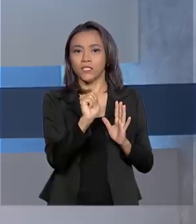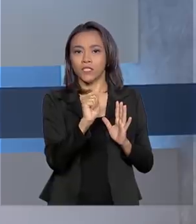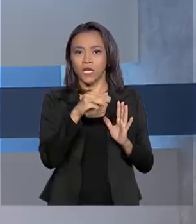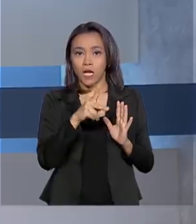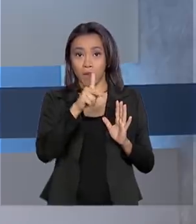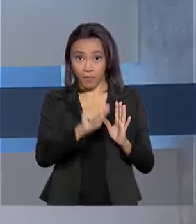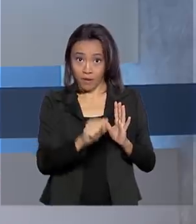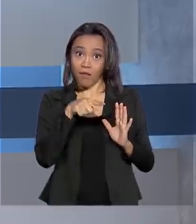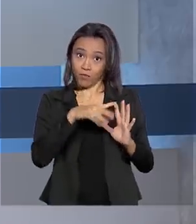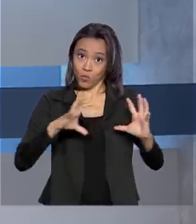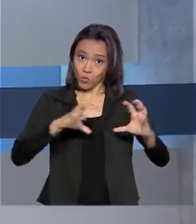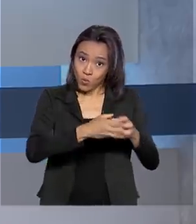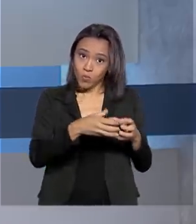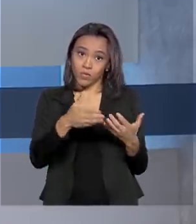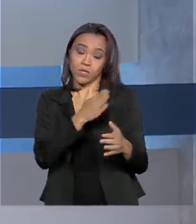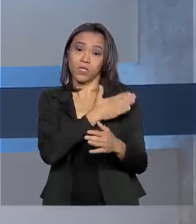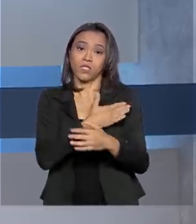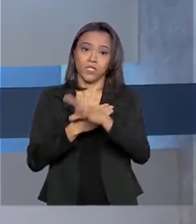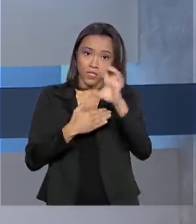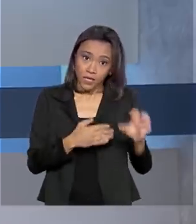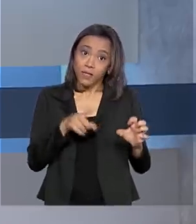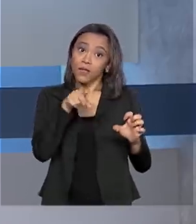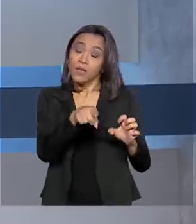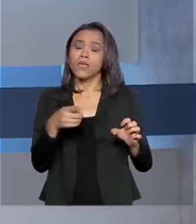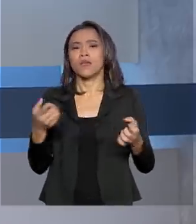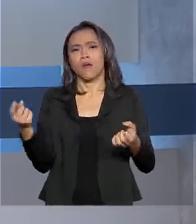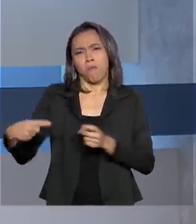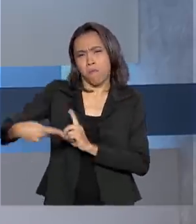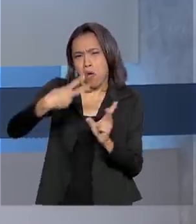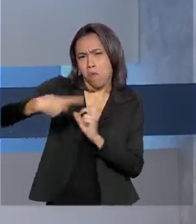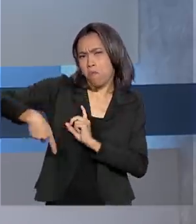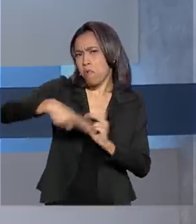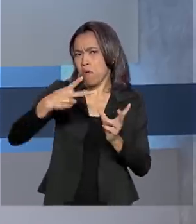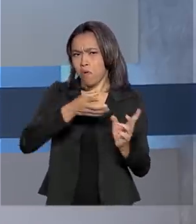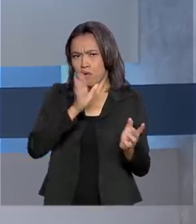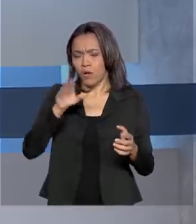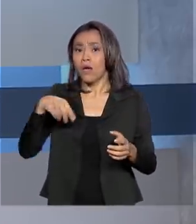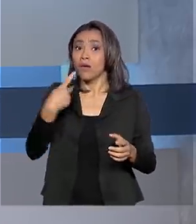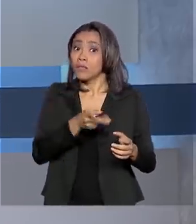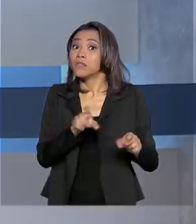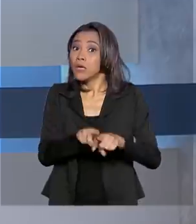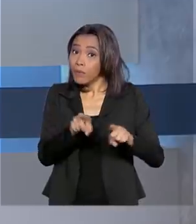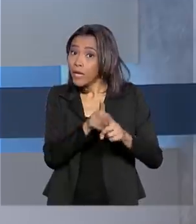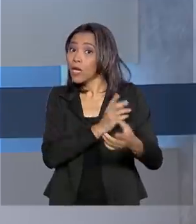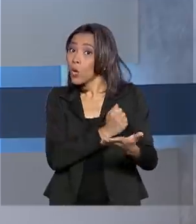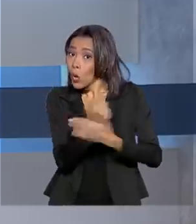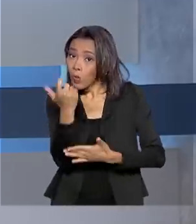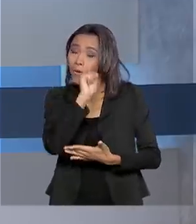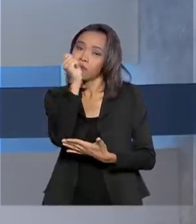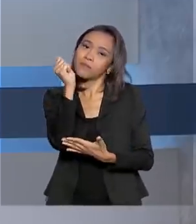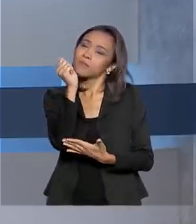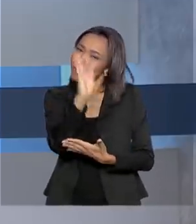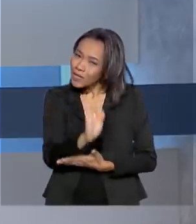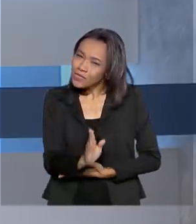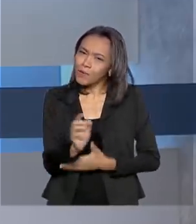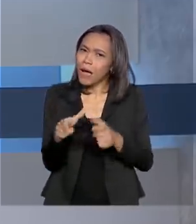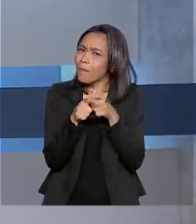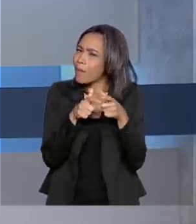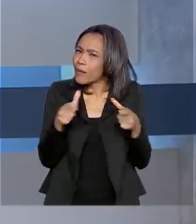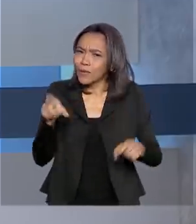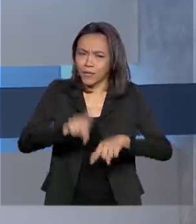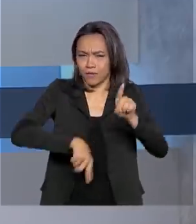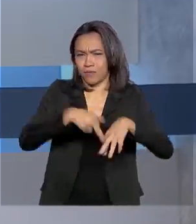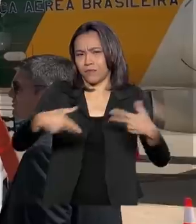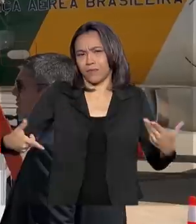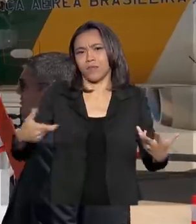uruguaias. E de acordo com dados do Ministério da Economia, o país vizinho importa do Brasil a maioria dos produtos que consome.